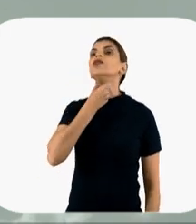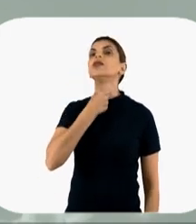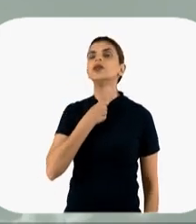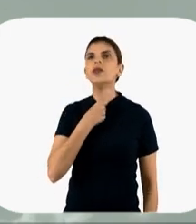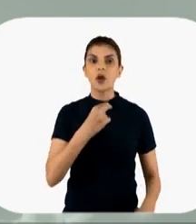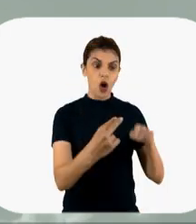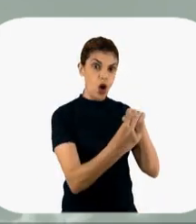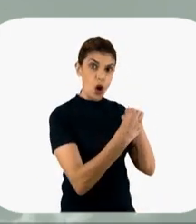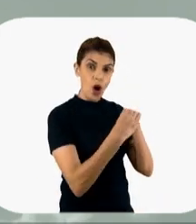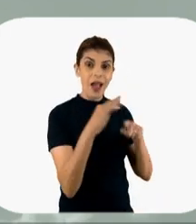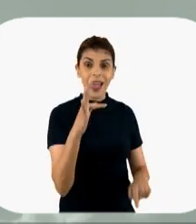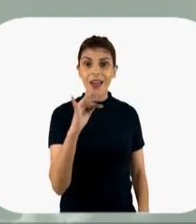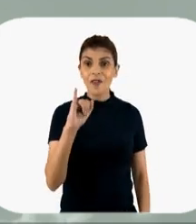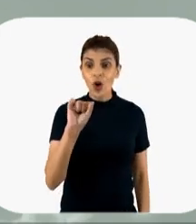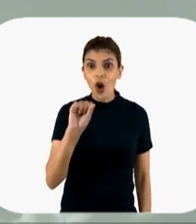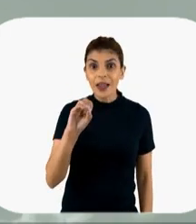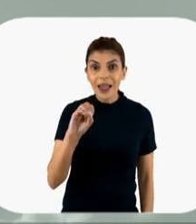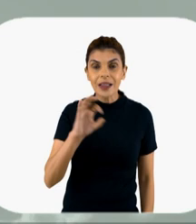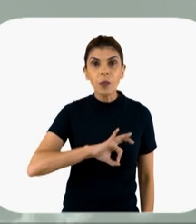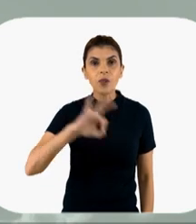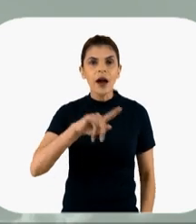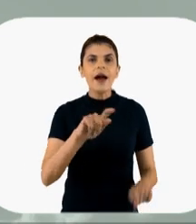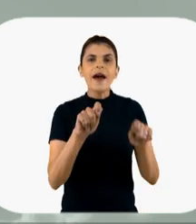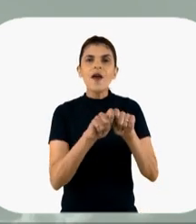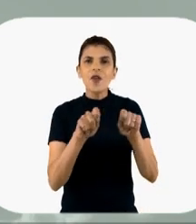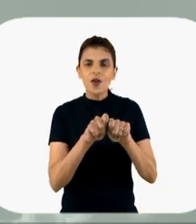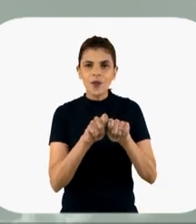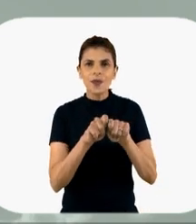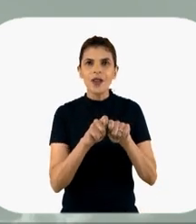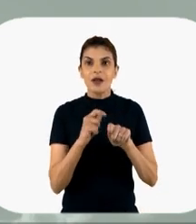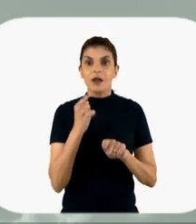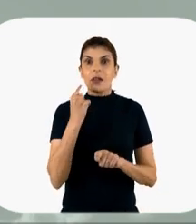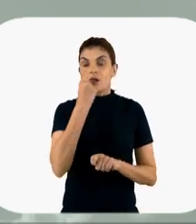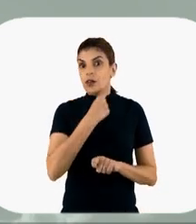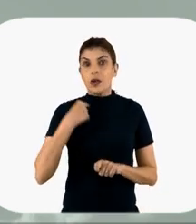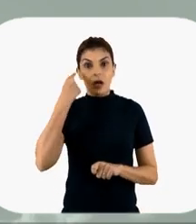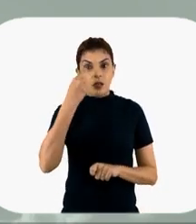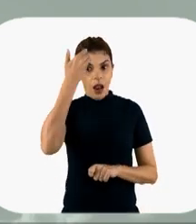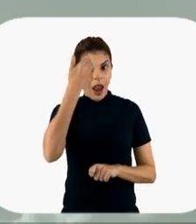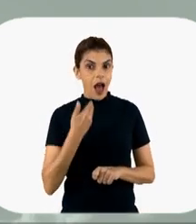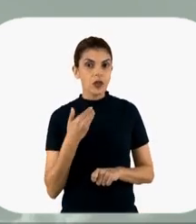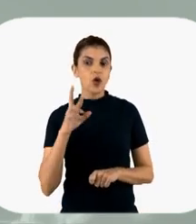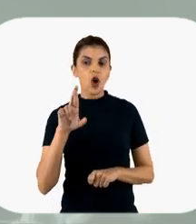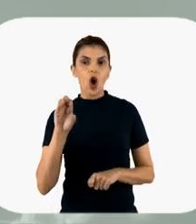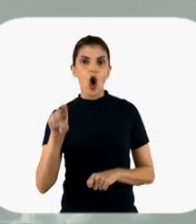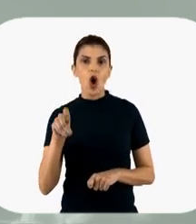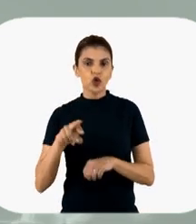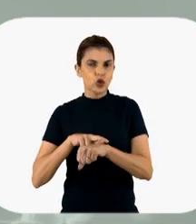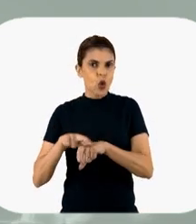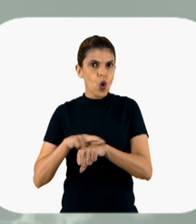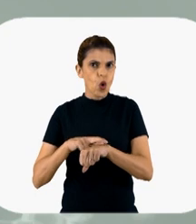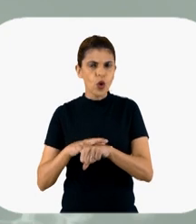hipoxemia com 80, 90% de FI, e na minha cara, ela fez um dedão roxo, assim, o hálux dela ficou roxo, só o hálux.